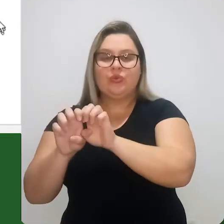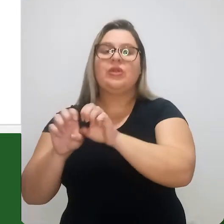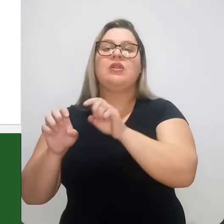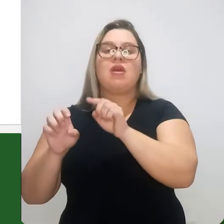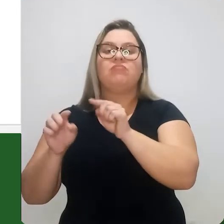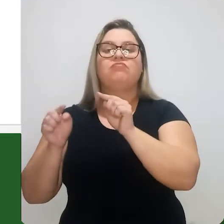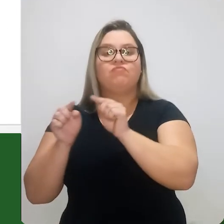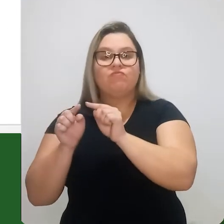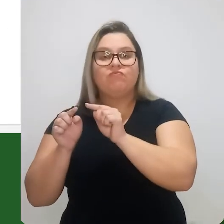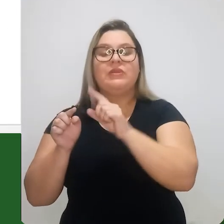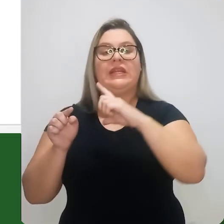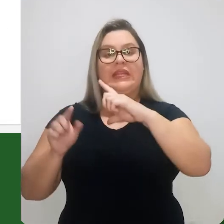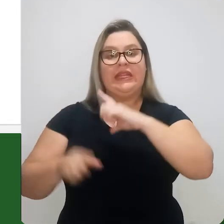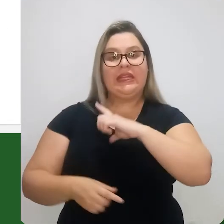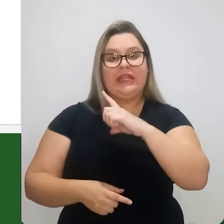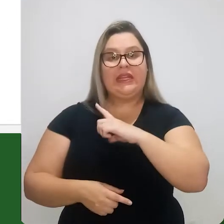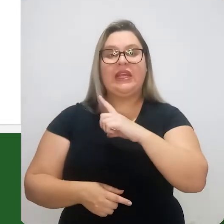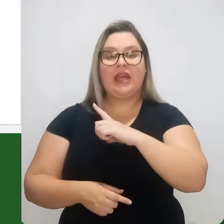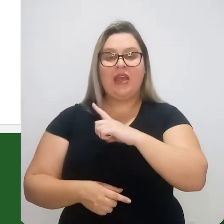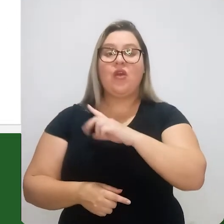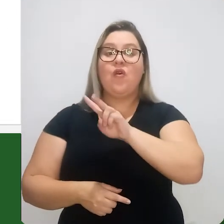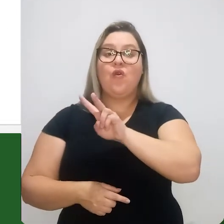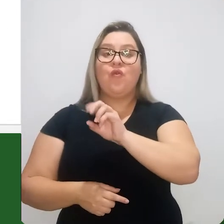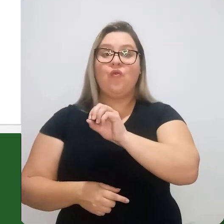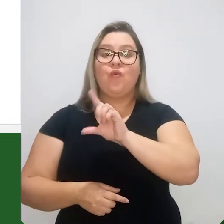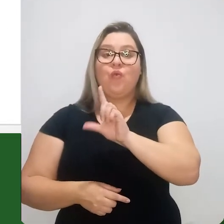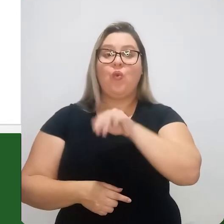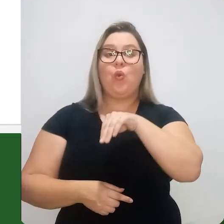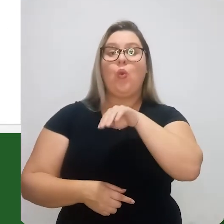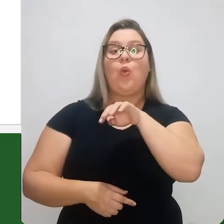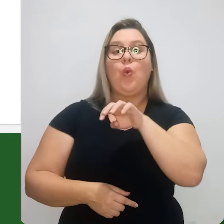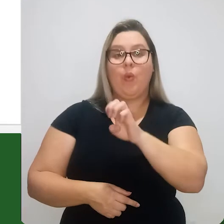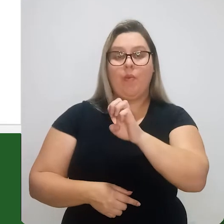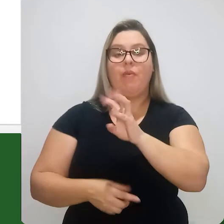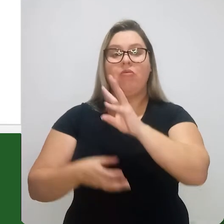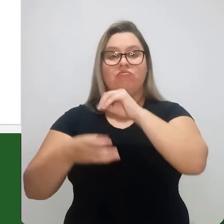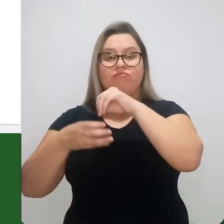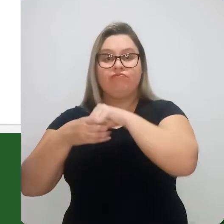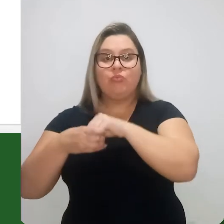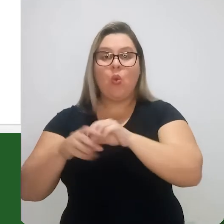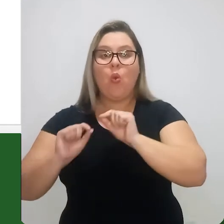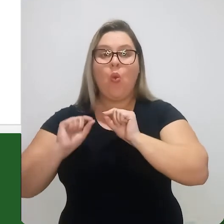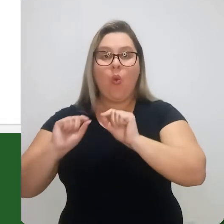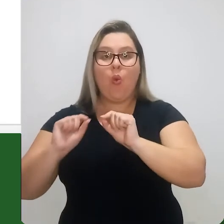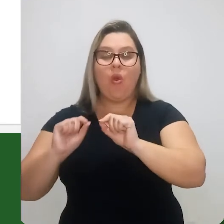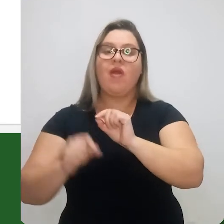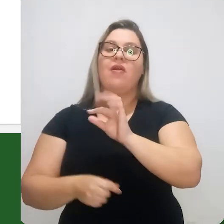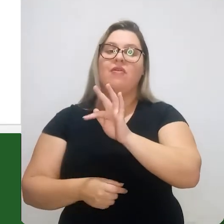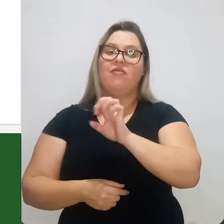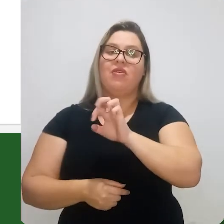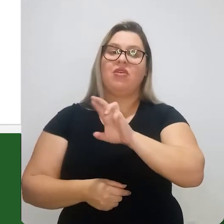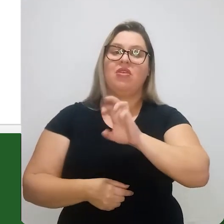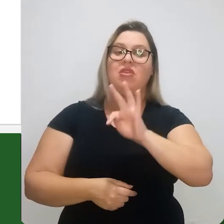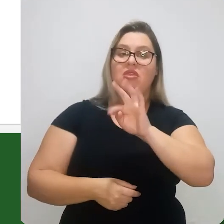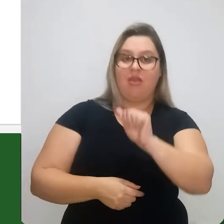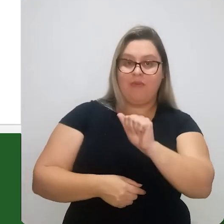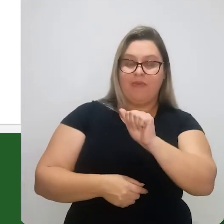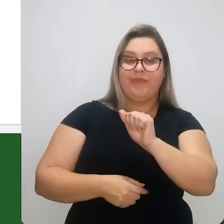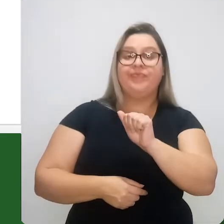microestrutura é uma microestrutura perlítica. Então nós vamos ter todo o volume composto pela